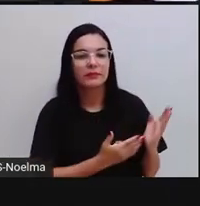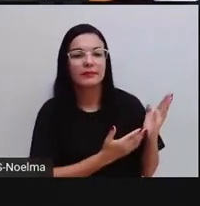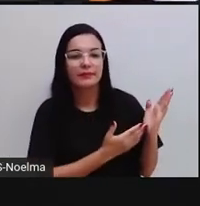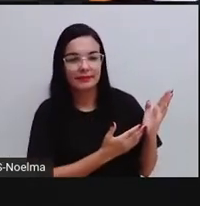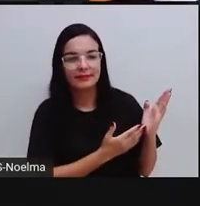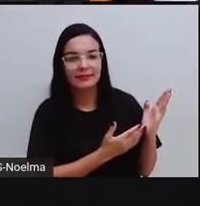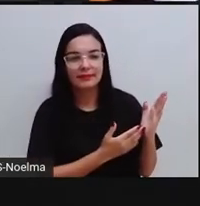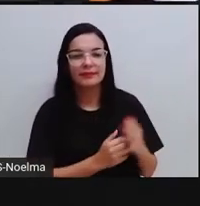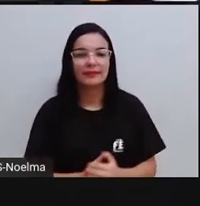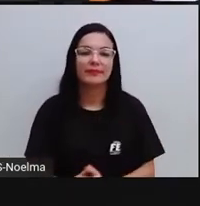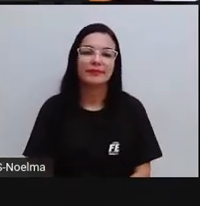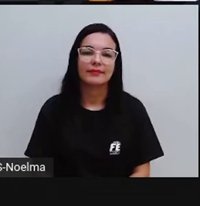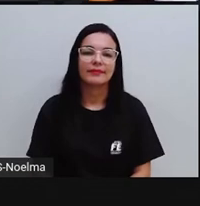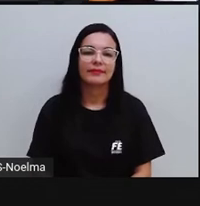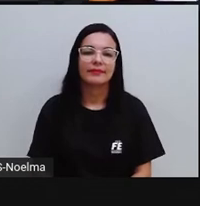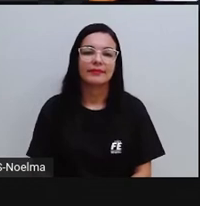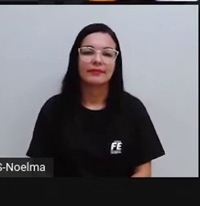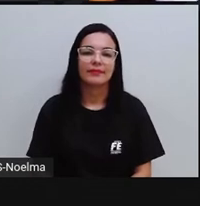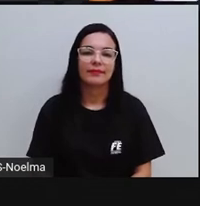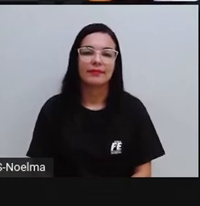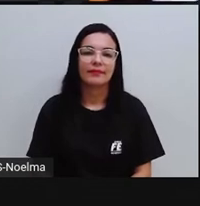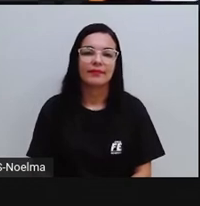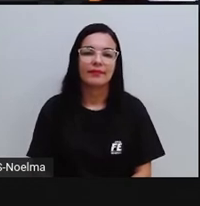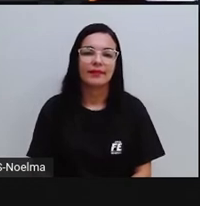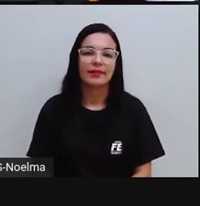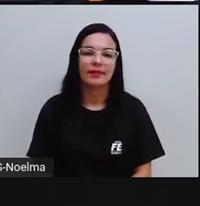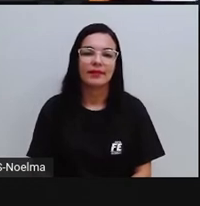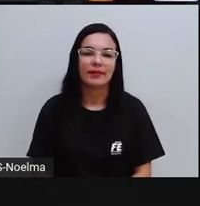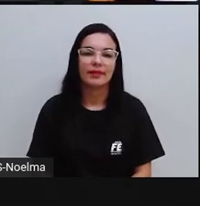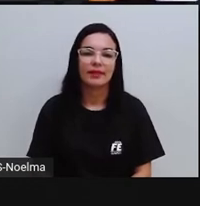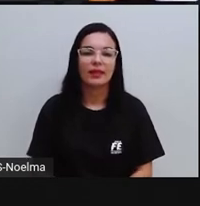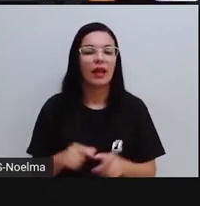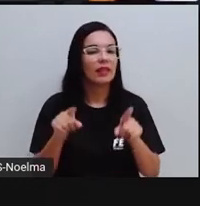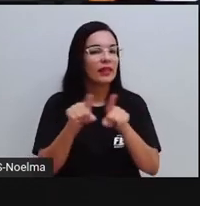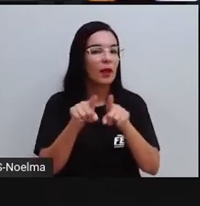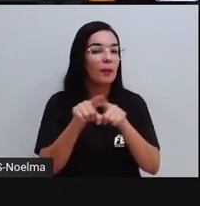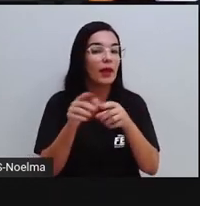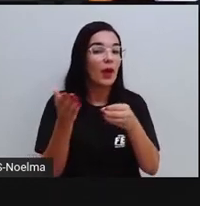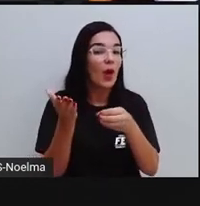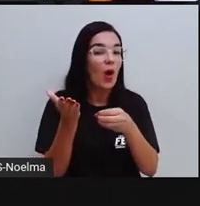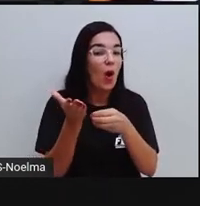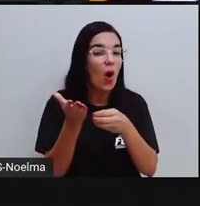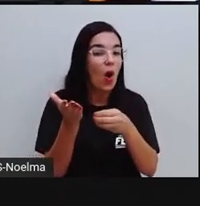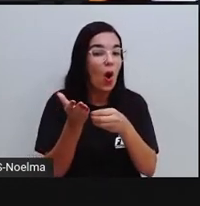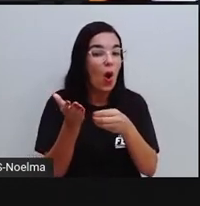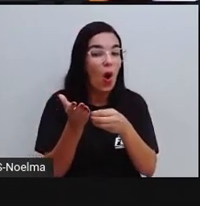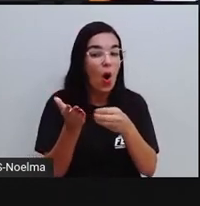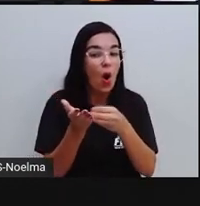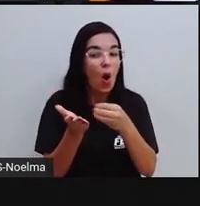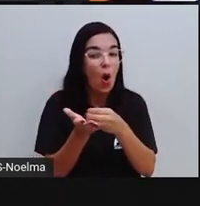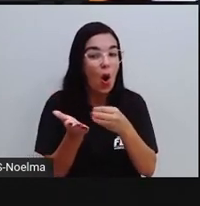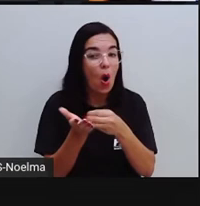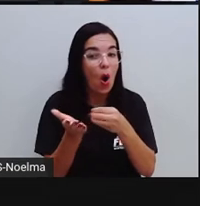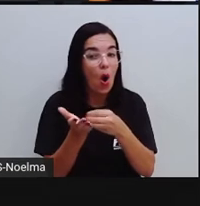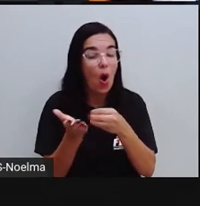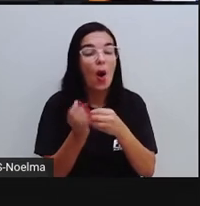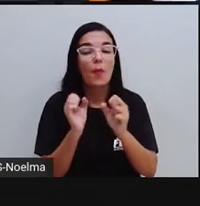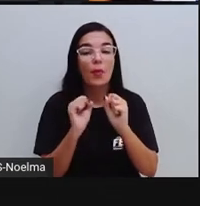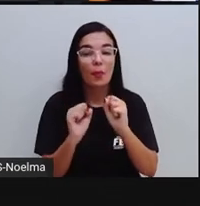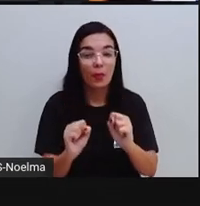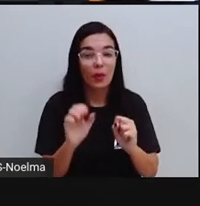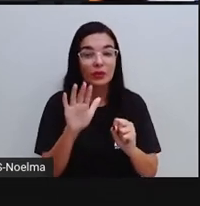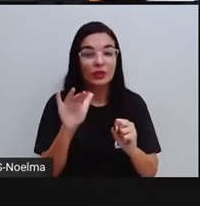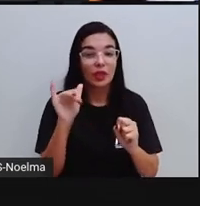alerta, de segurança. Um copo pode ser chamado também de um corpo arredondado porque vai ter o formato